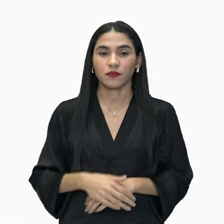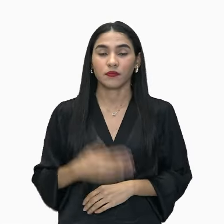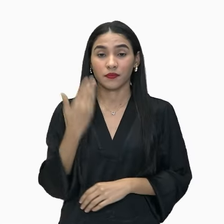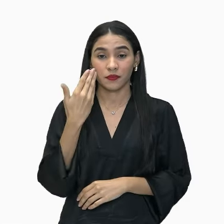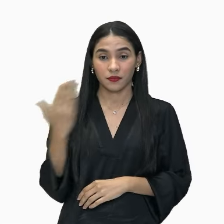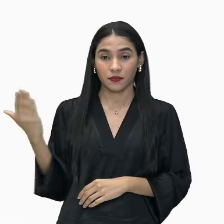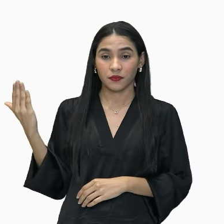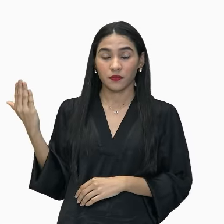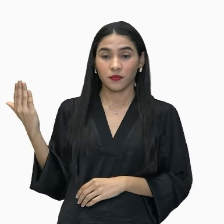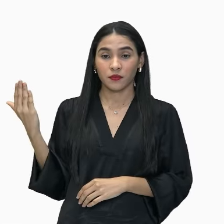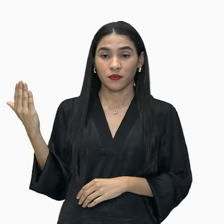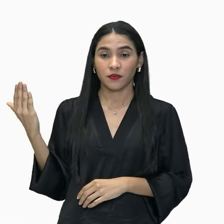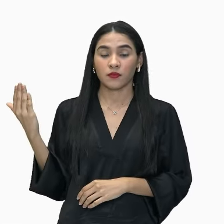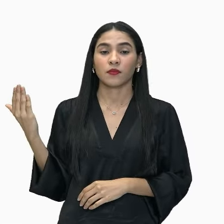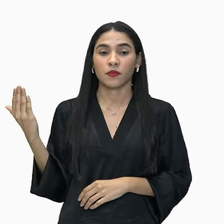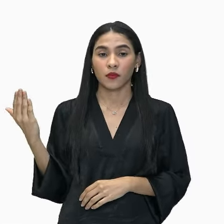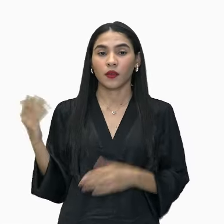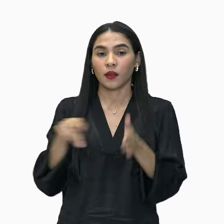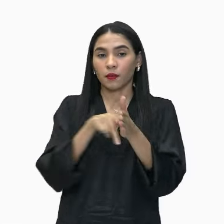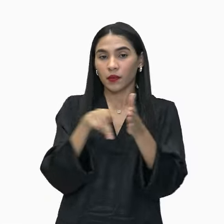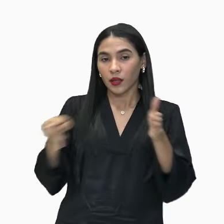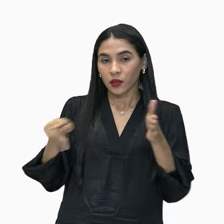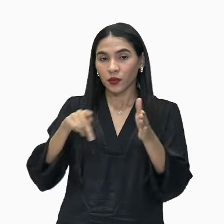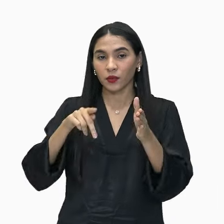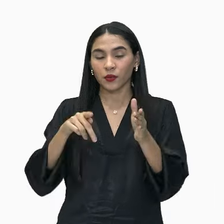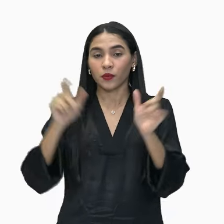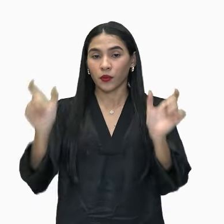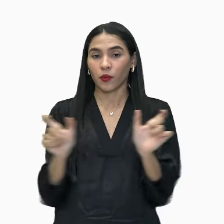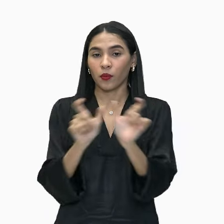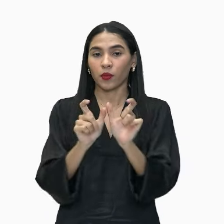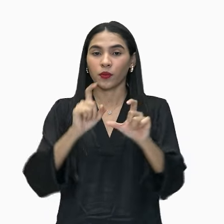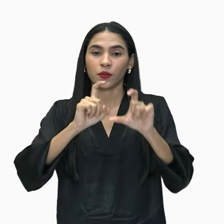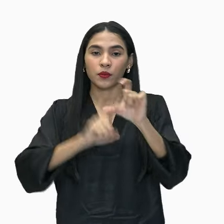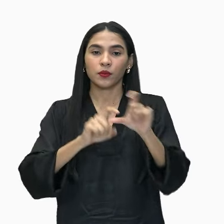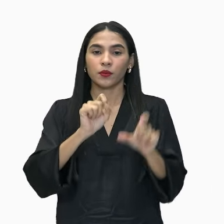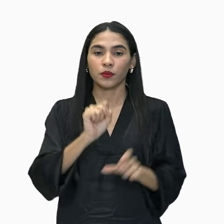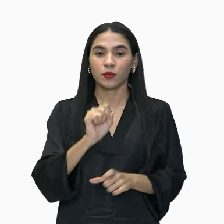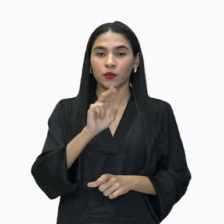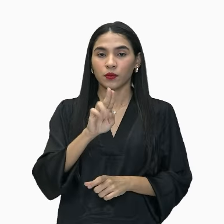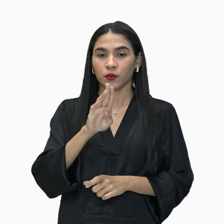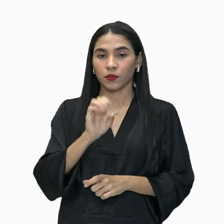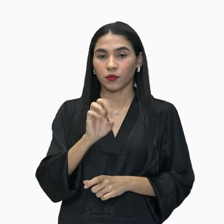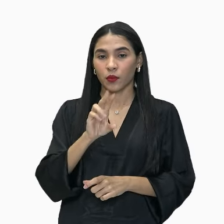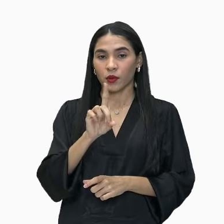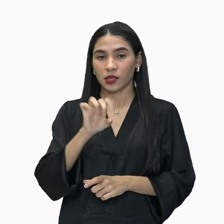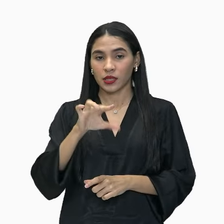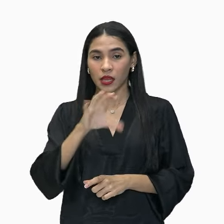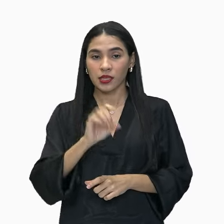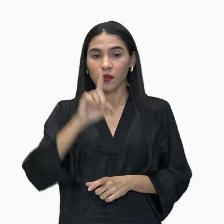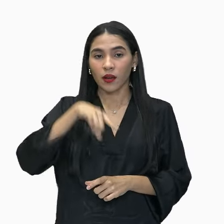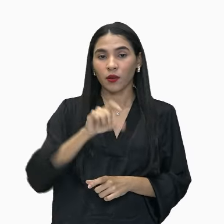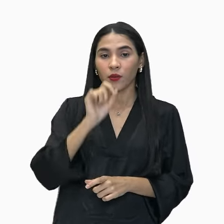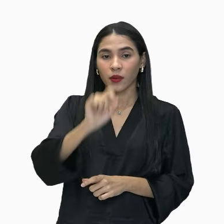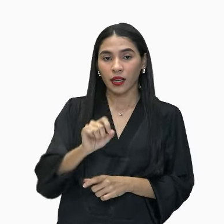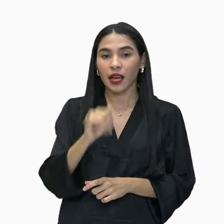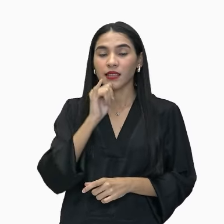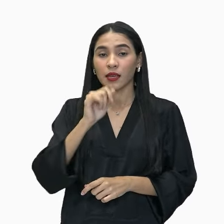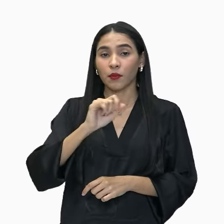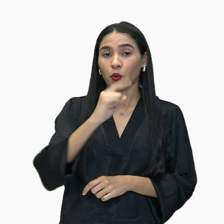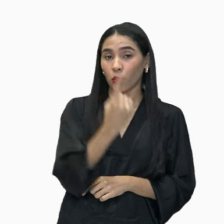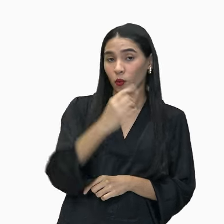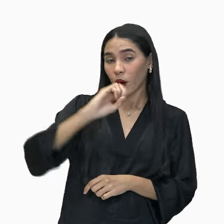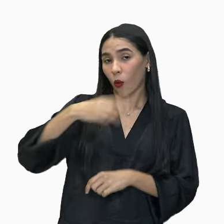Olhem só. Período composto por subordinação é aquele que vai constar de uma